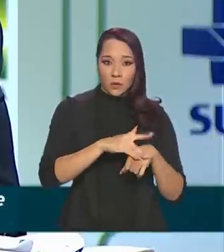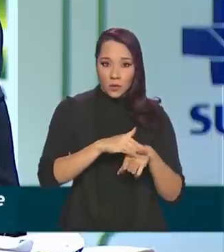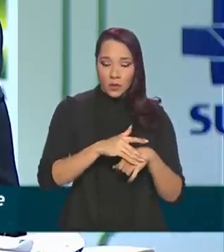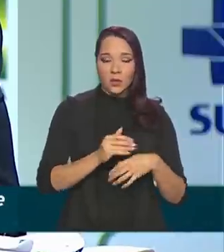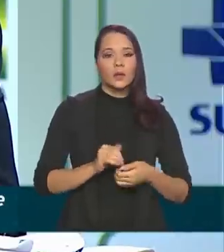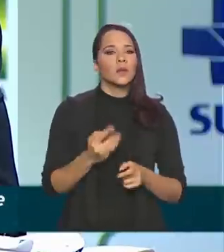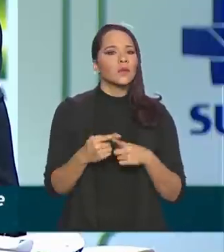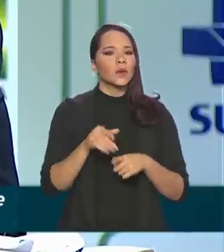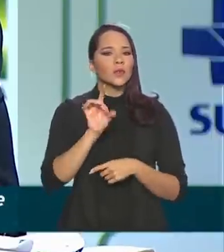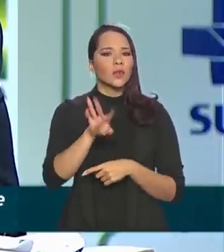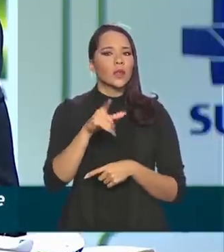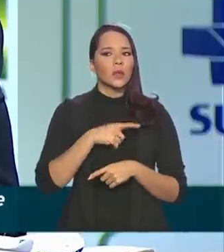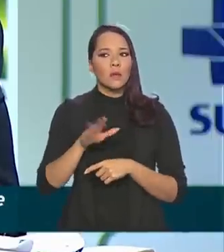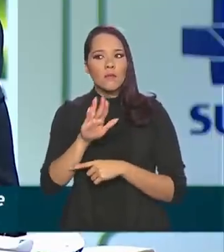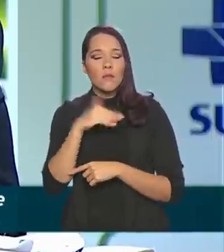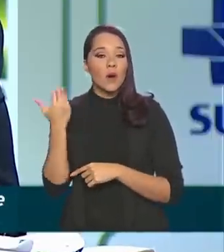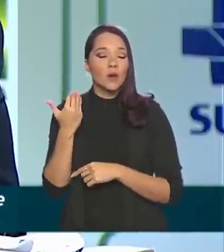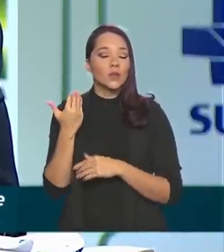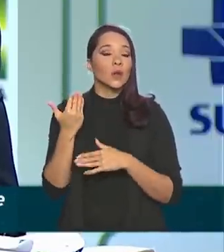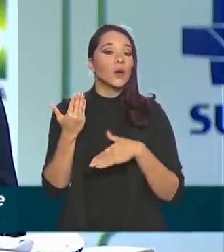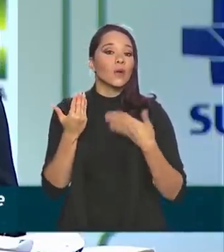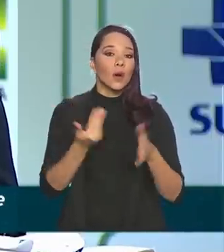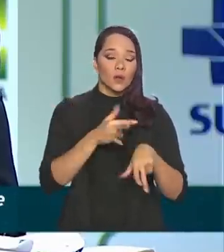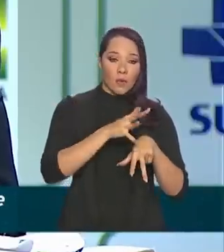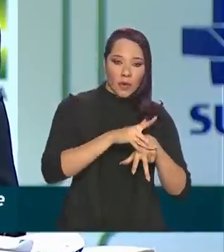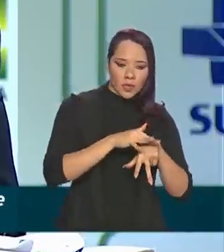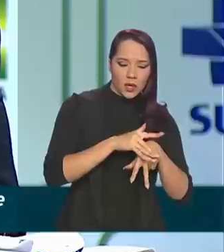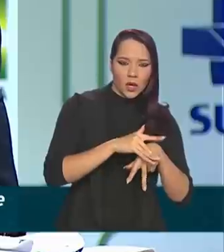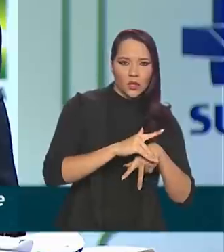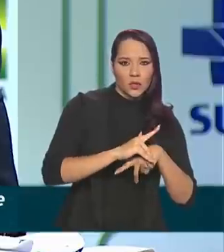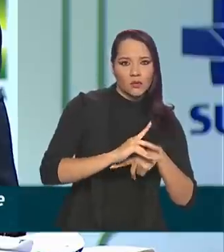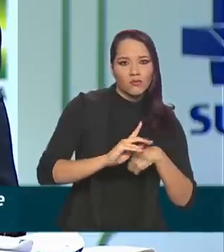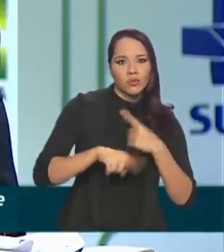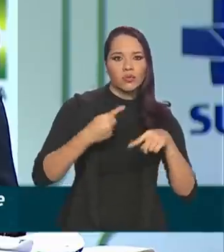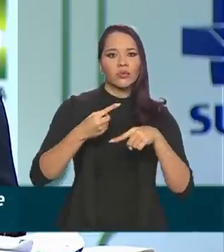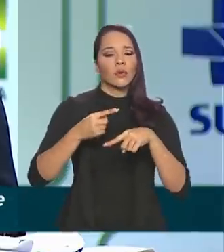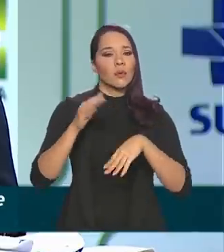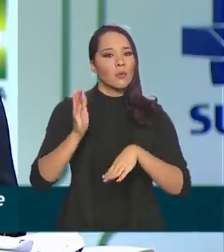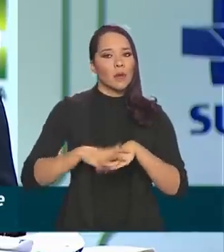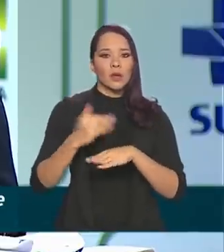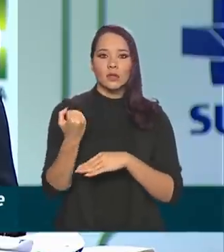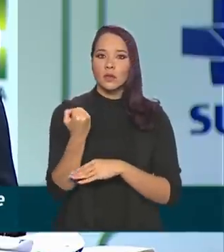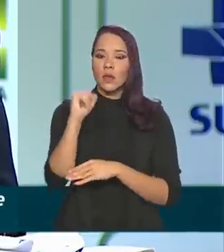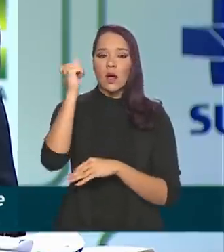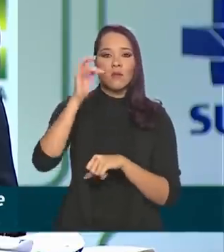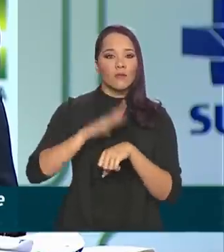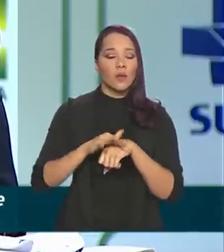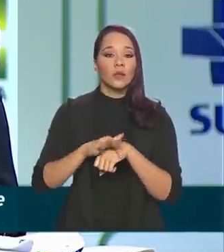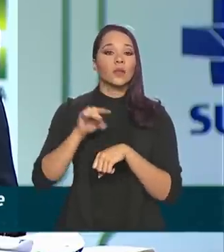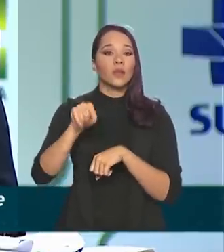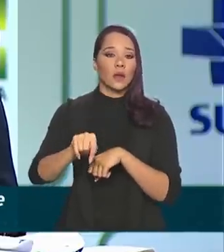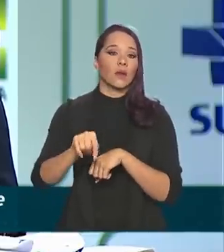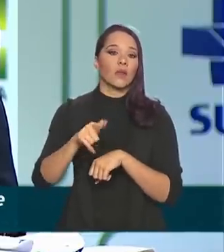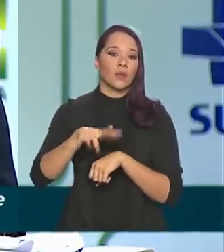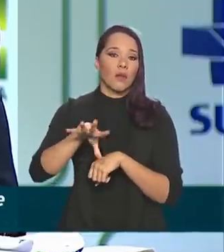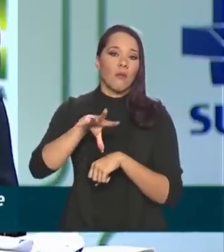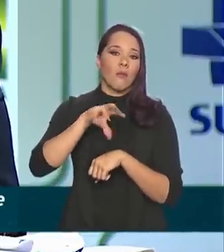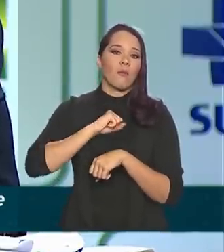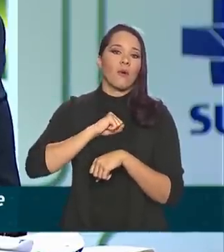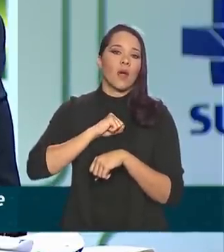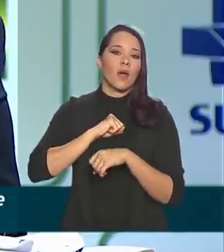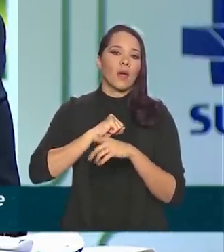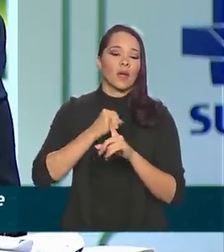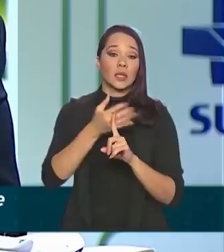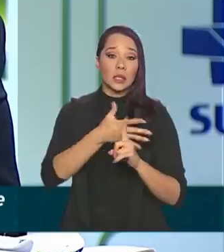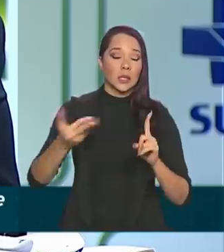só tem o óbito quando o paciente evolui para a fase mais crítica da doença, que é quando ele tem